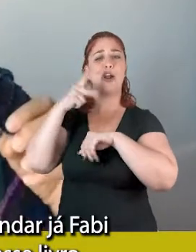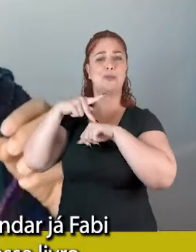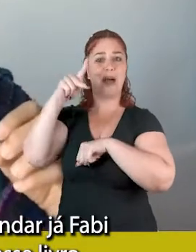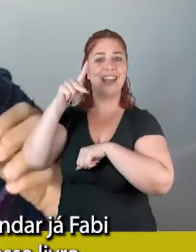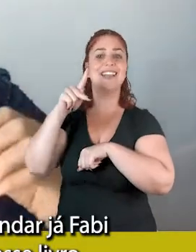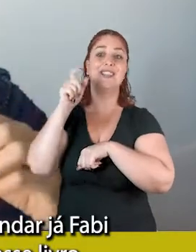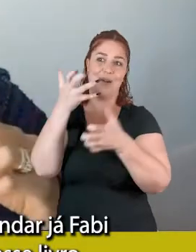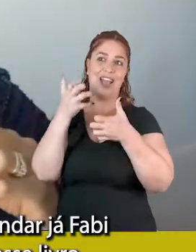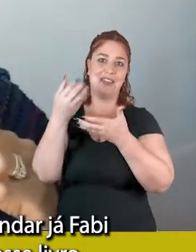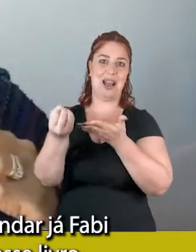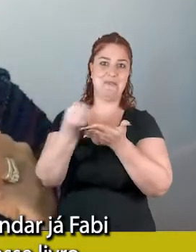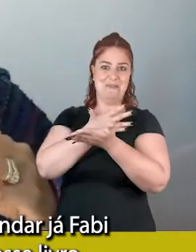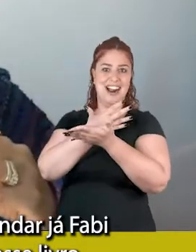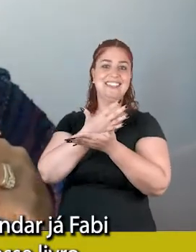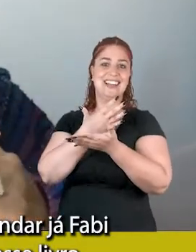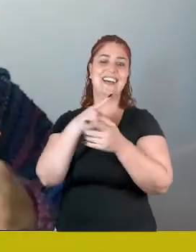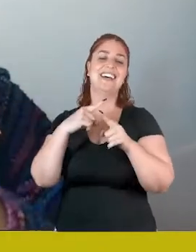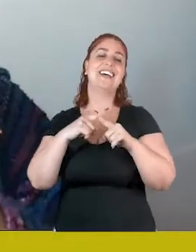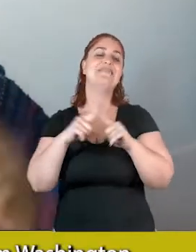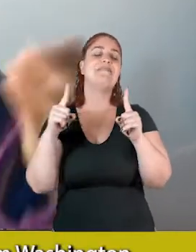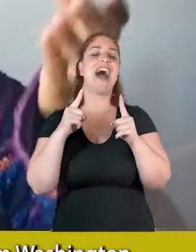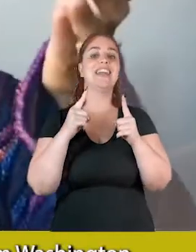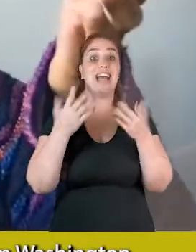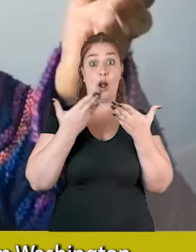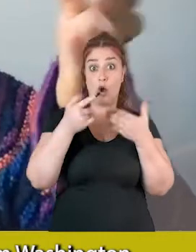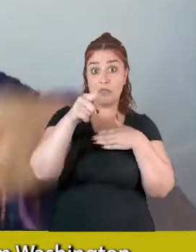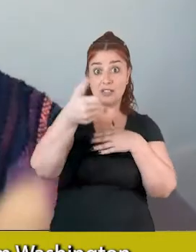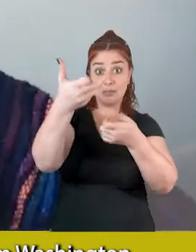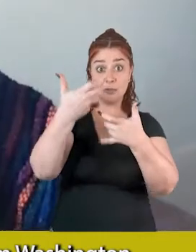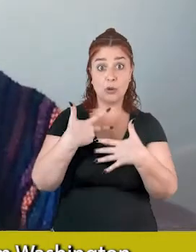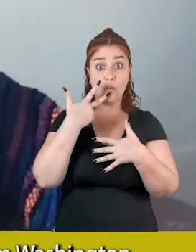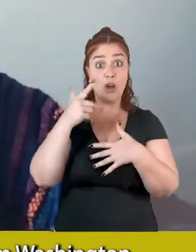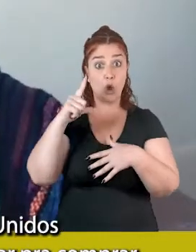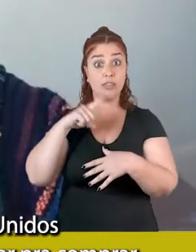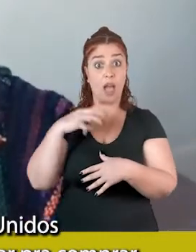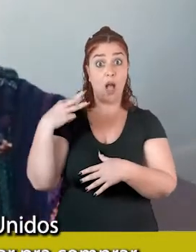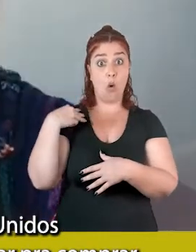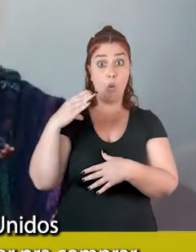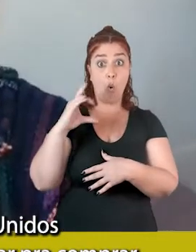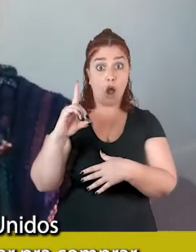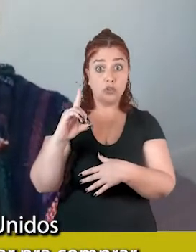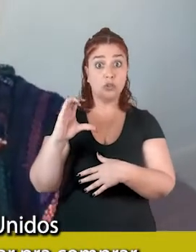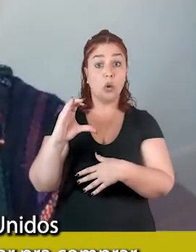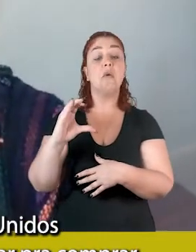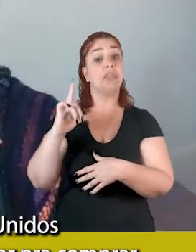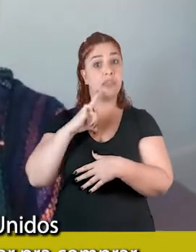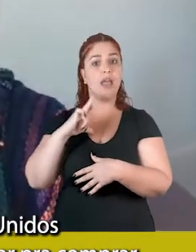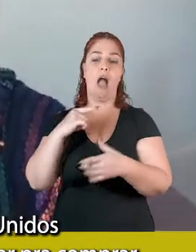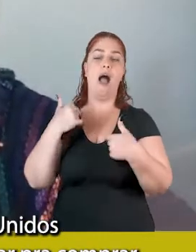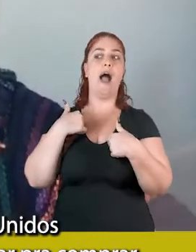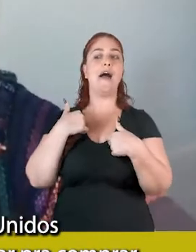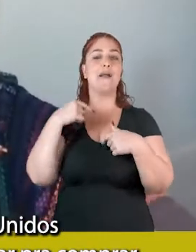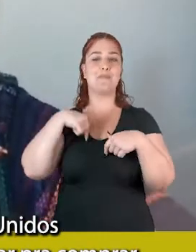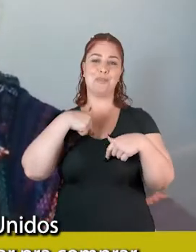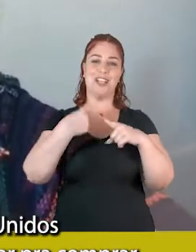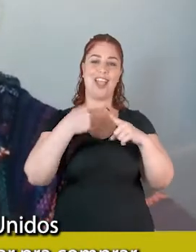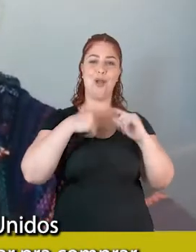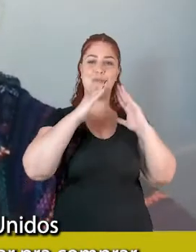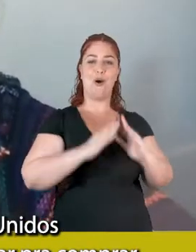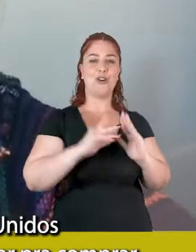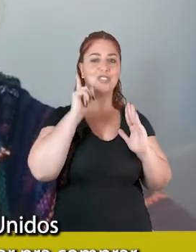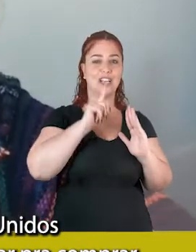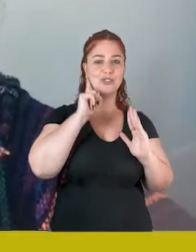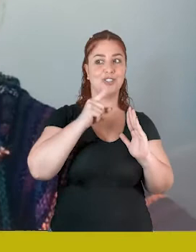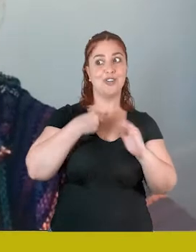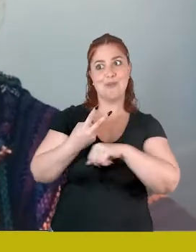me mandar já, a Fabi tem que me mandar esse livro, agora que você falou que está aqui em Washington, eu moro nos Estados Unidos, se pá, eu vou procurar aqui e